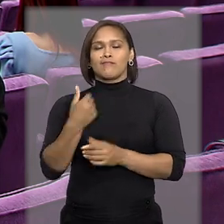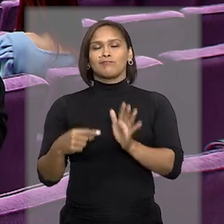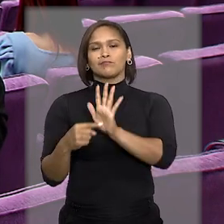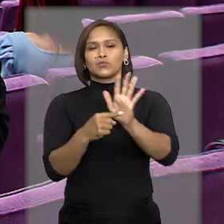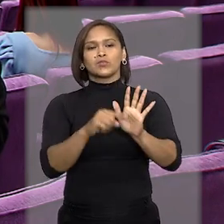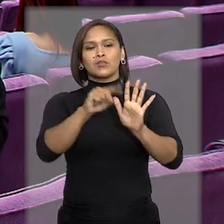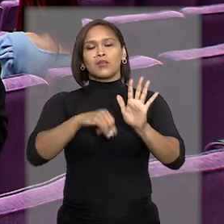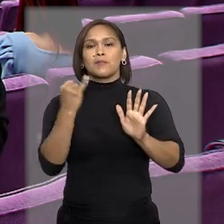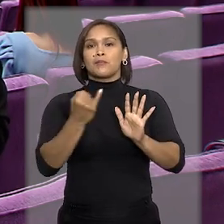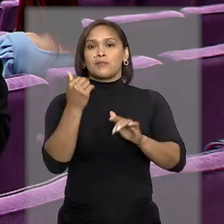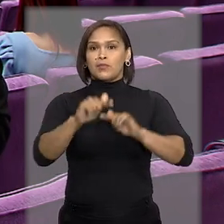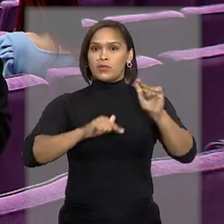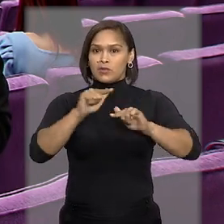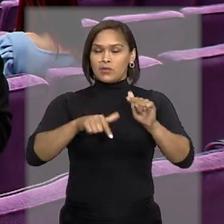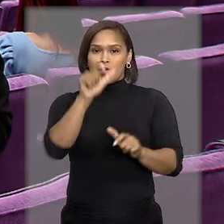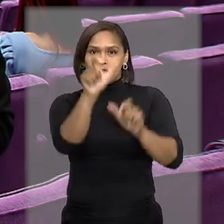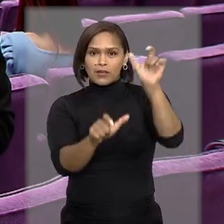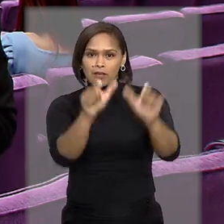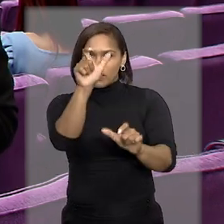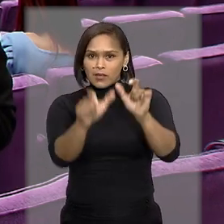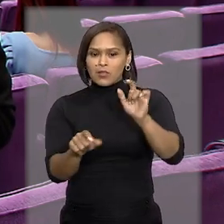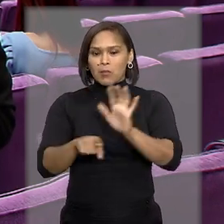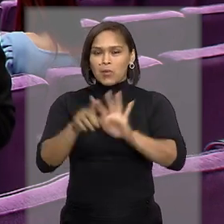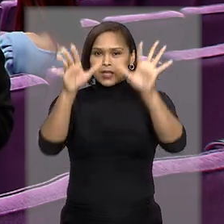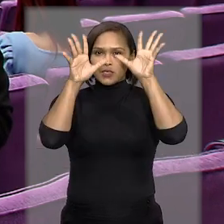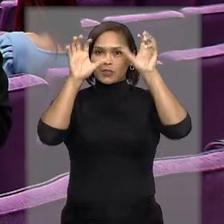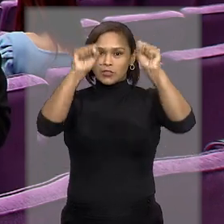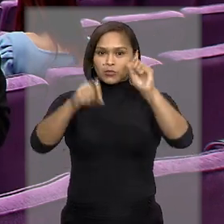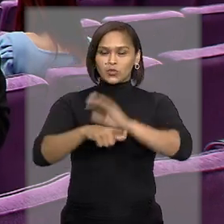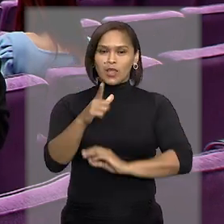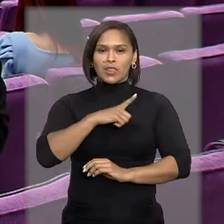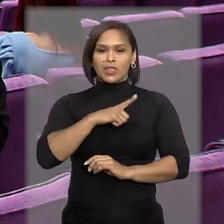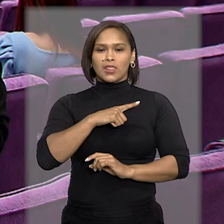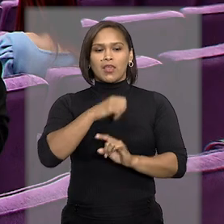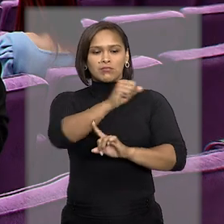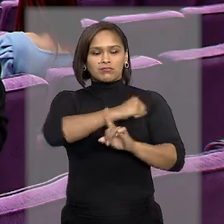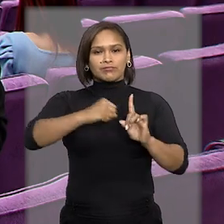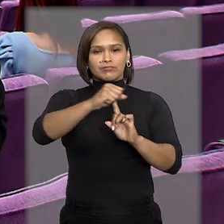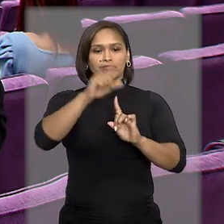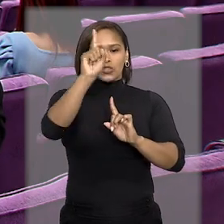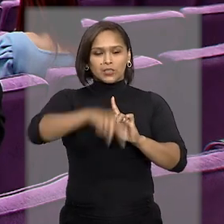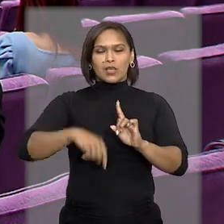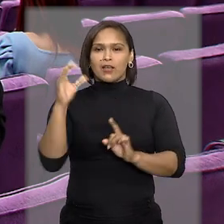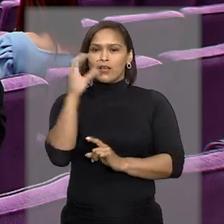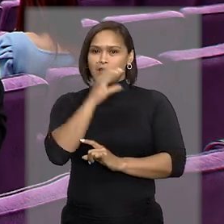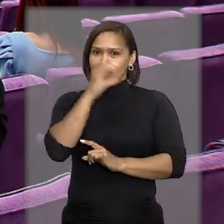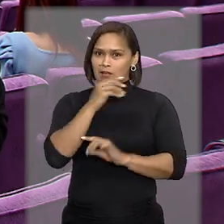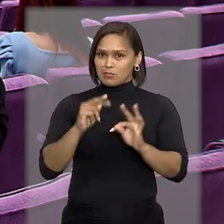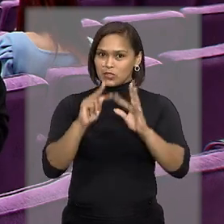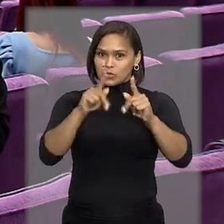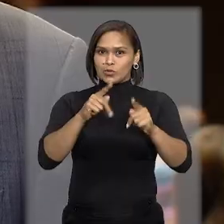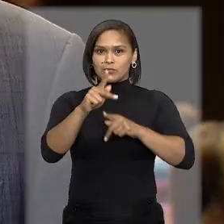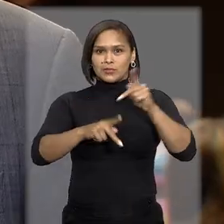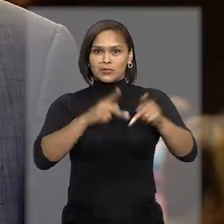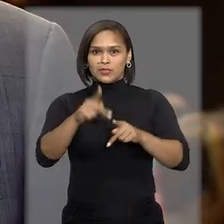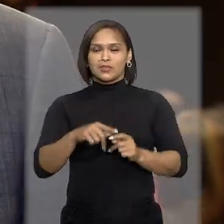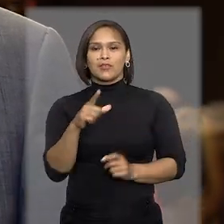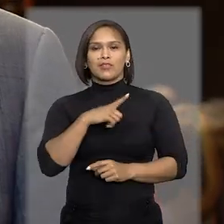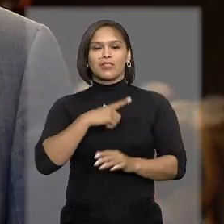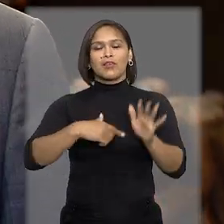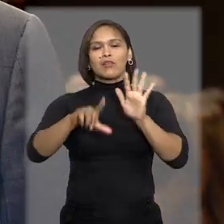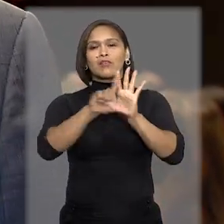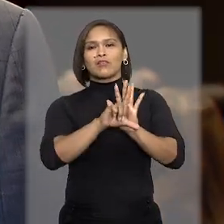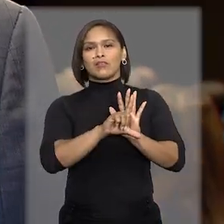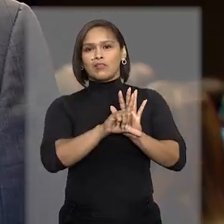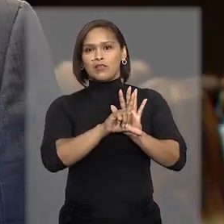demonstrar a importância do trabalho de cada um para que o tribunal preste um serviço de excelência e com agilidade para a população. Existe